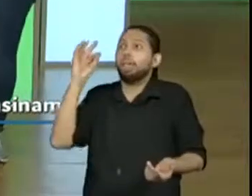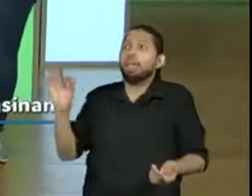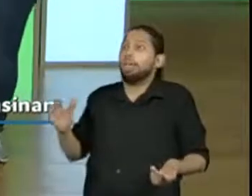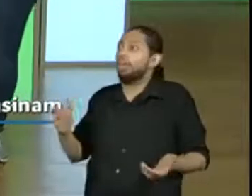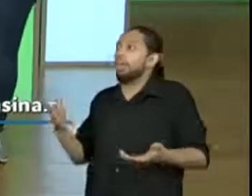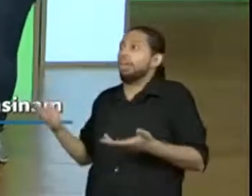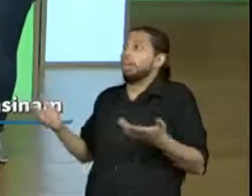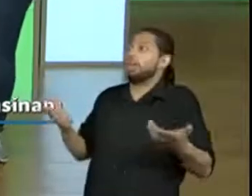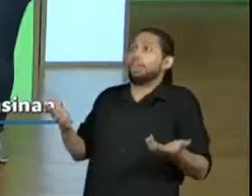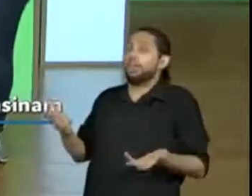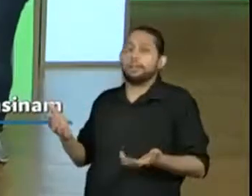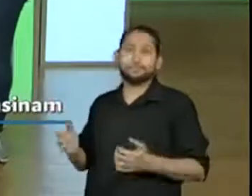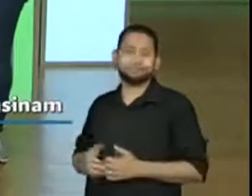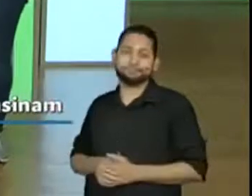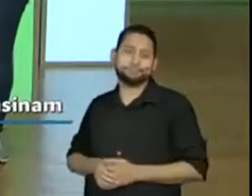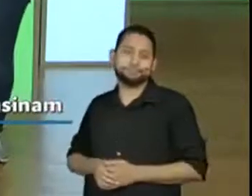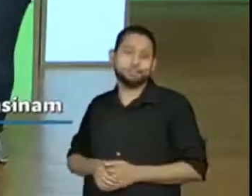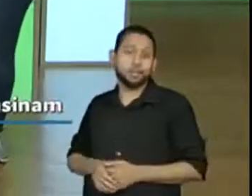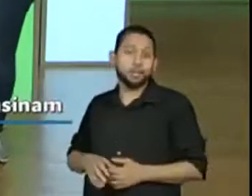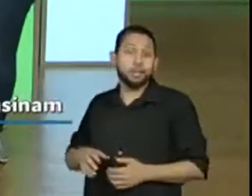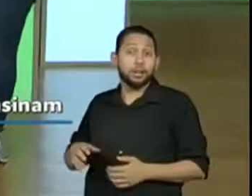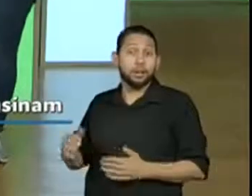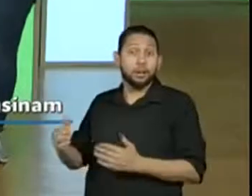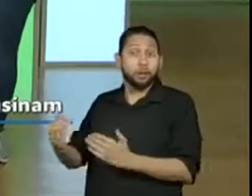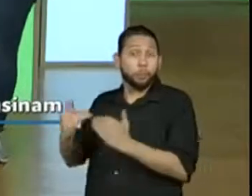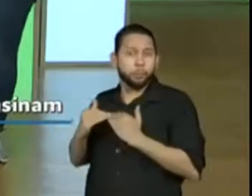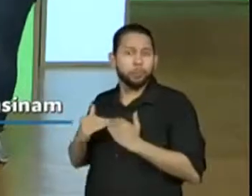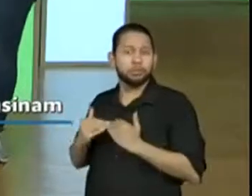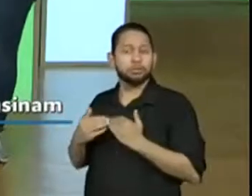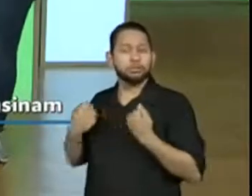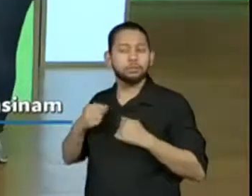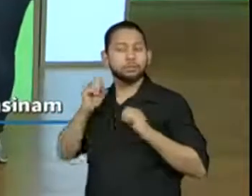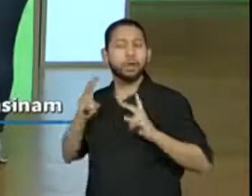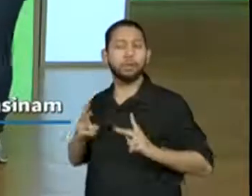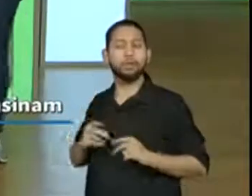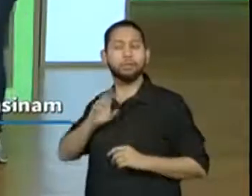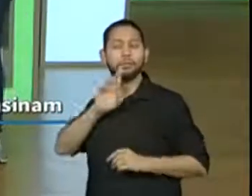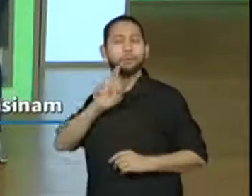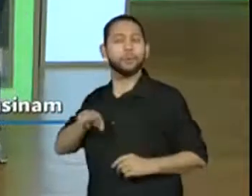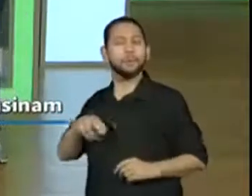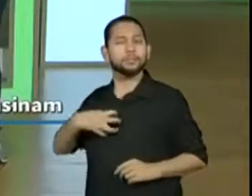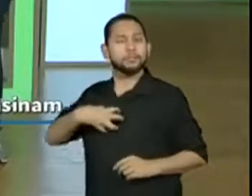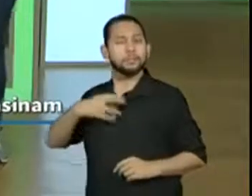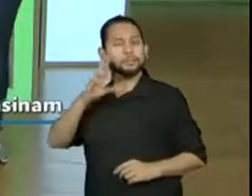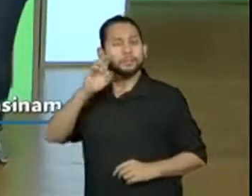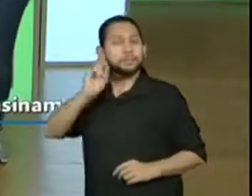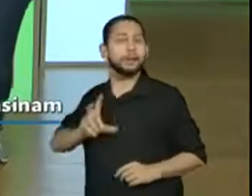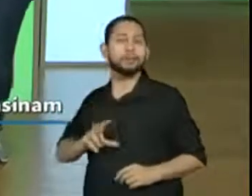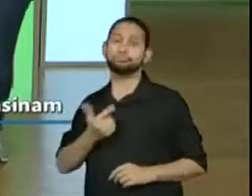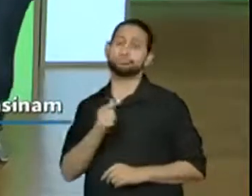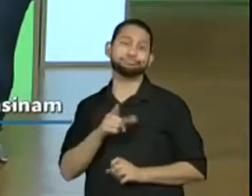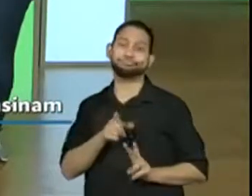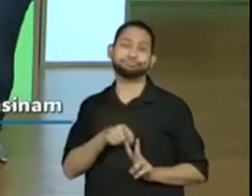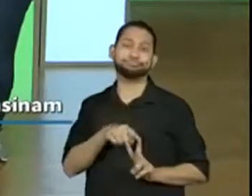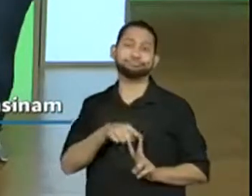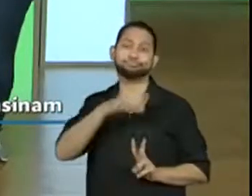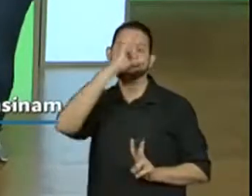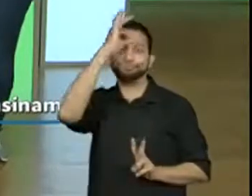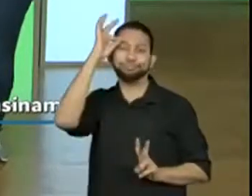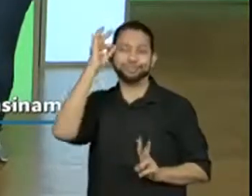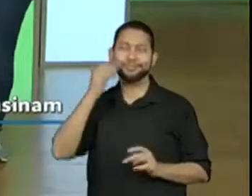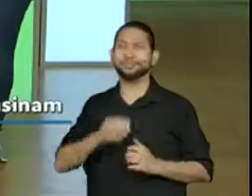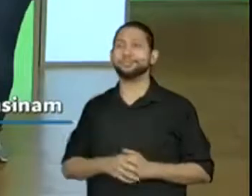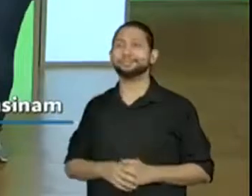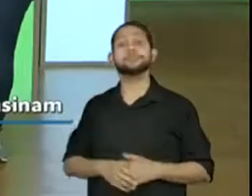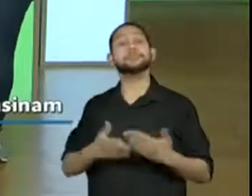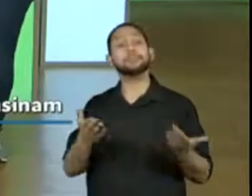tinha que ter surfado na onda aí do primeiro. E se fôssemos dar uma outra moral para essa história, hein? Fica aí a dica para os alunos registrarem no